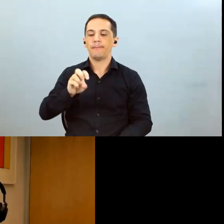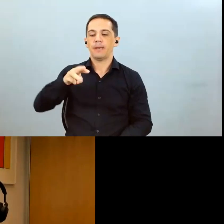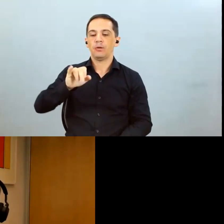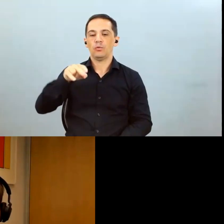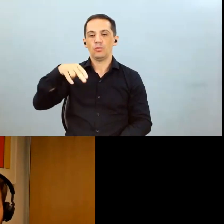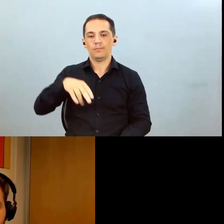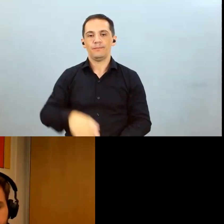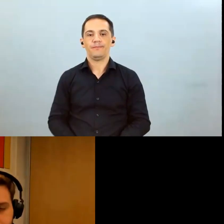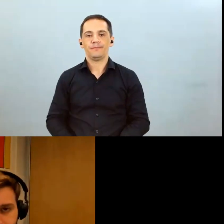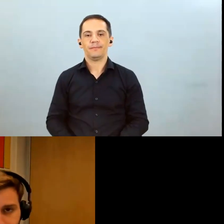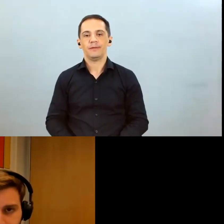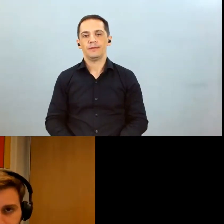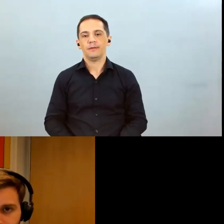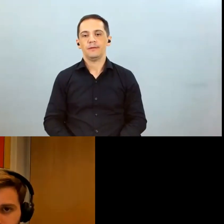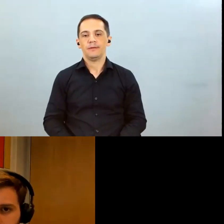perfeito obrigado pessoal